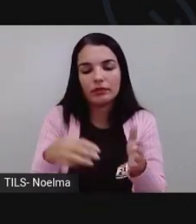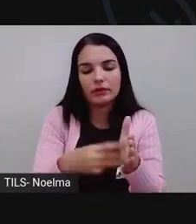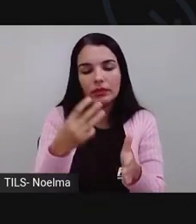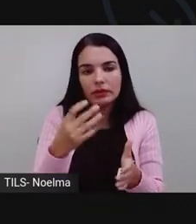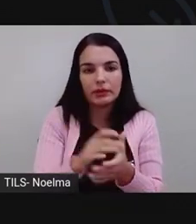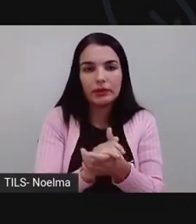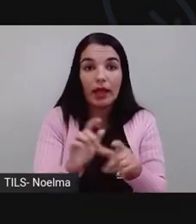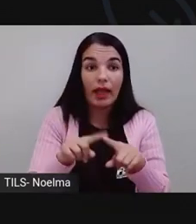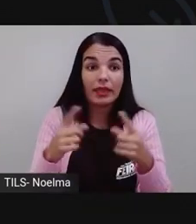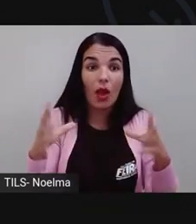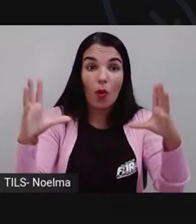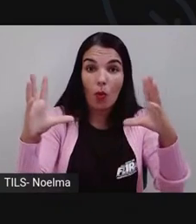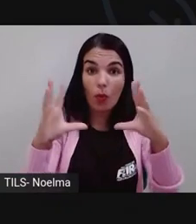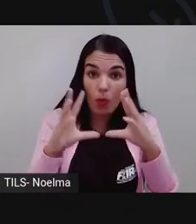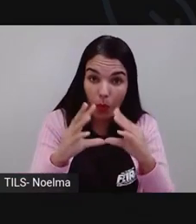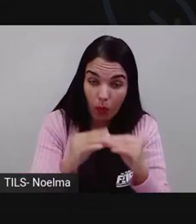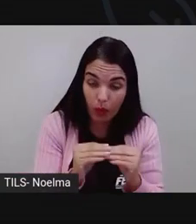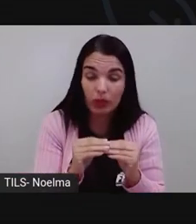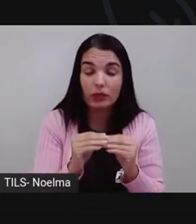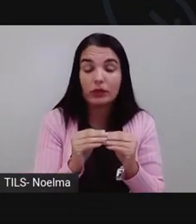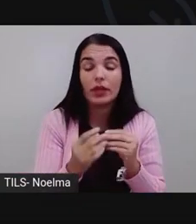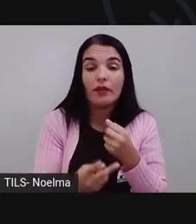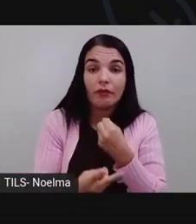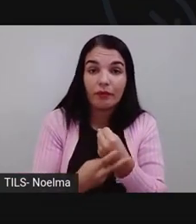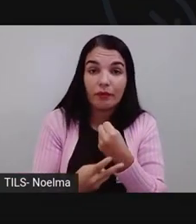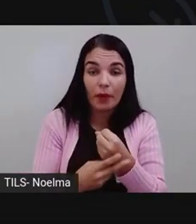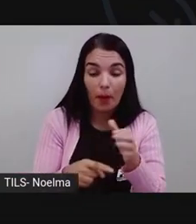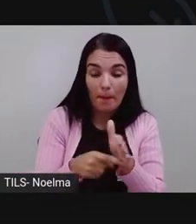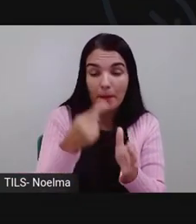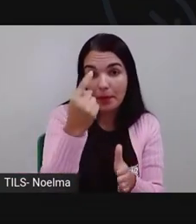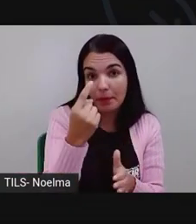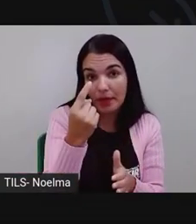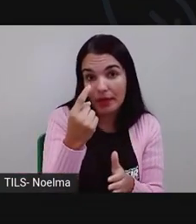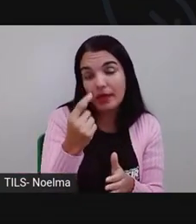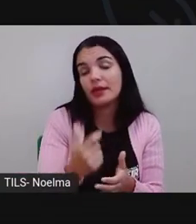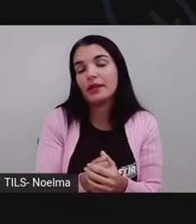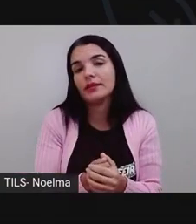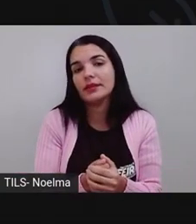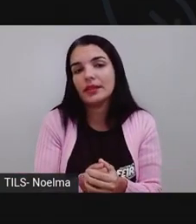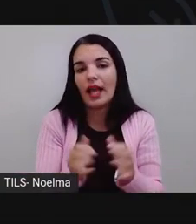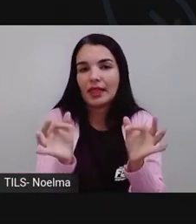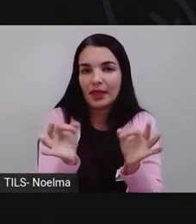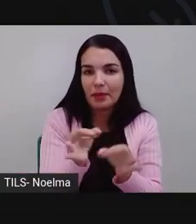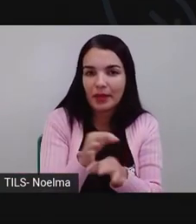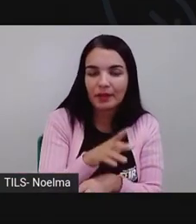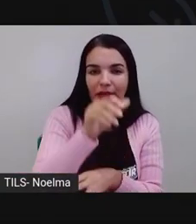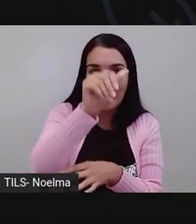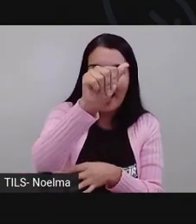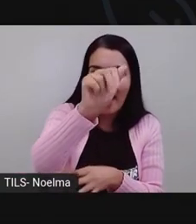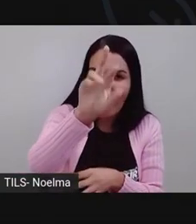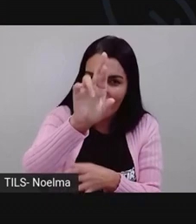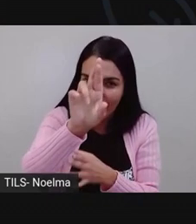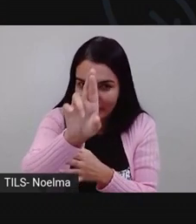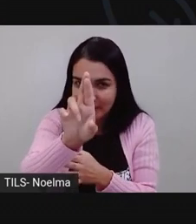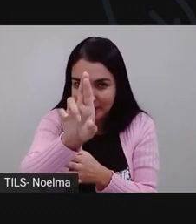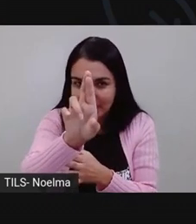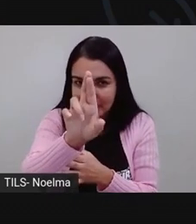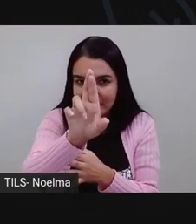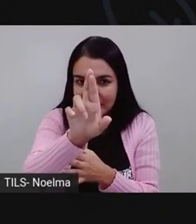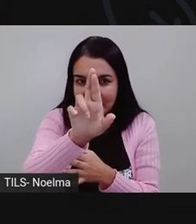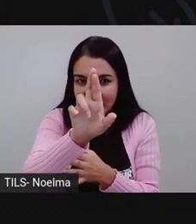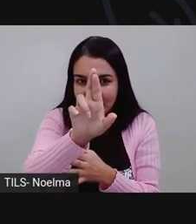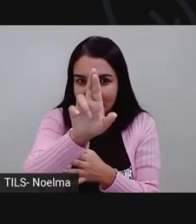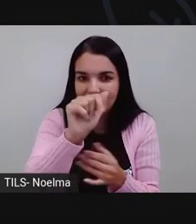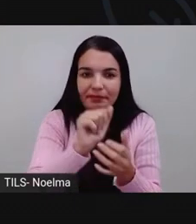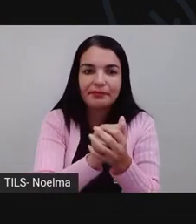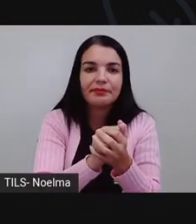Resumindo, verbos de primeira conjugação, são verbos terminados em AR,